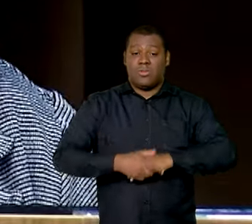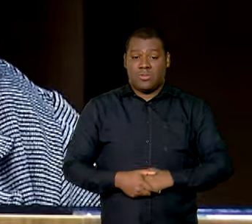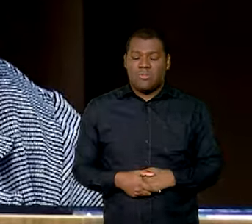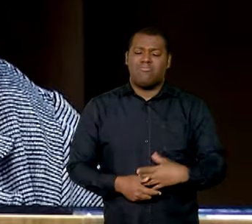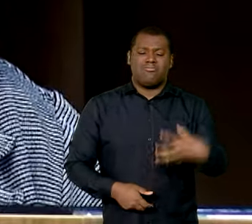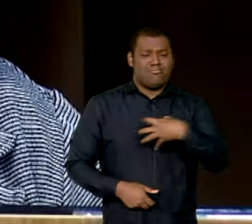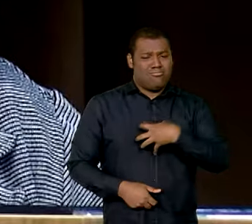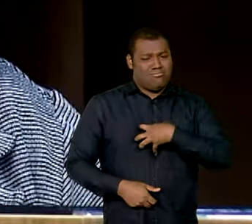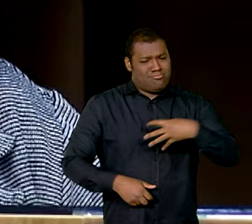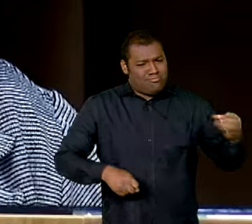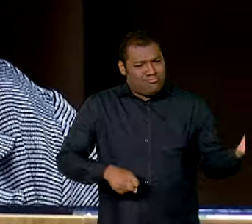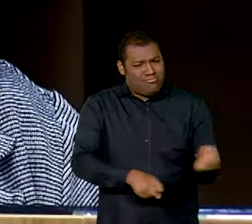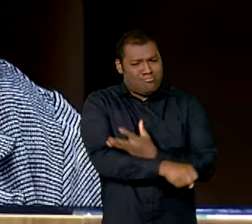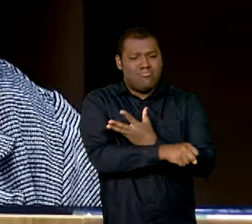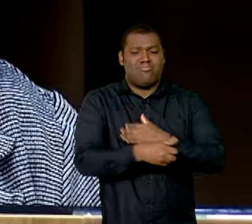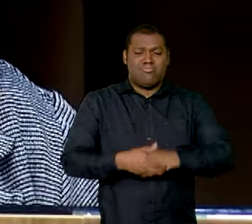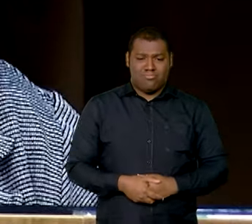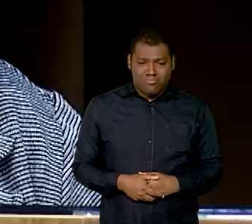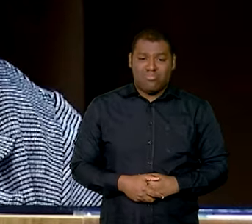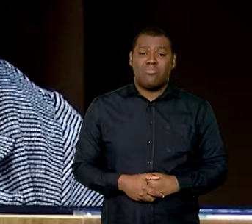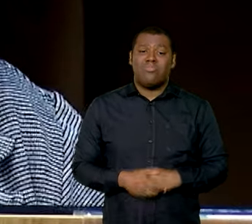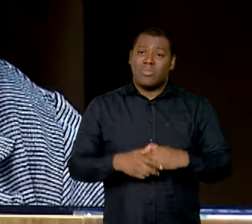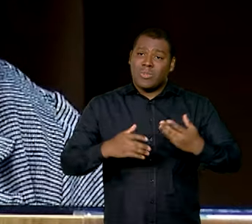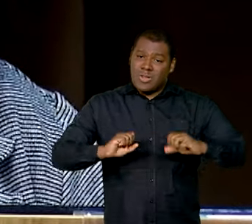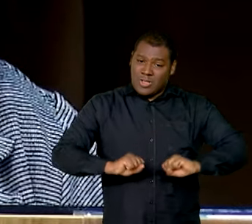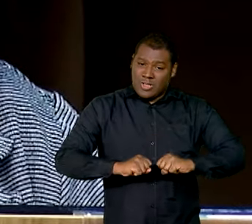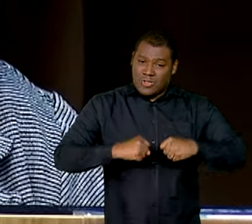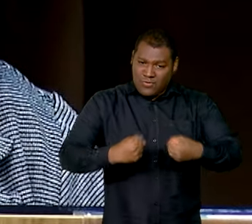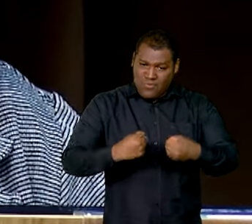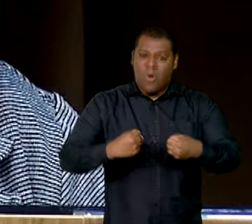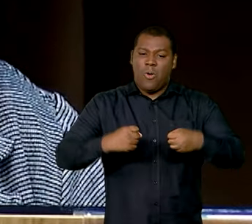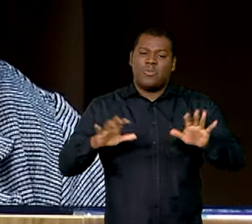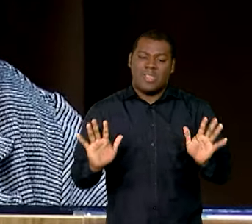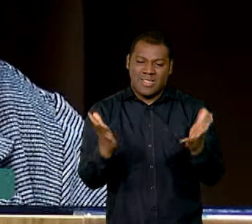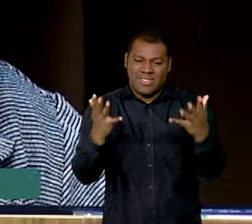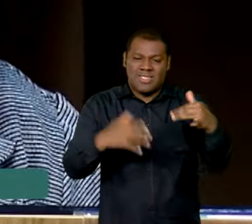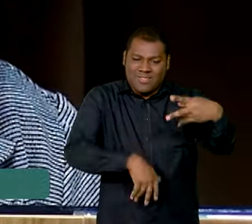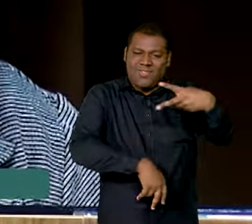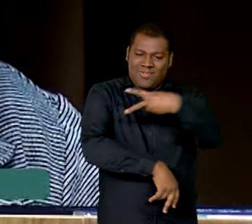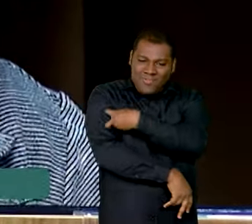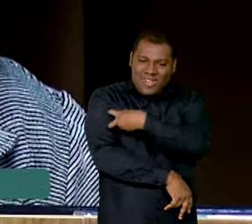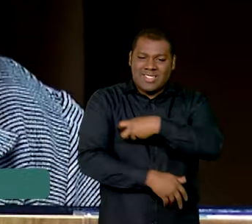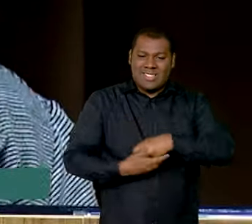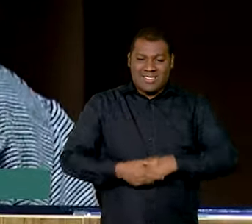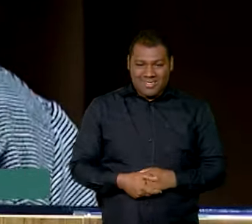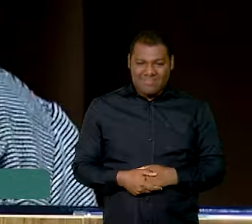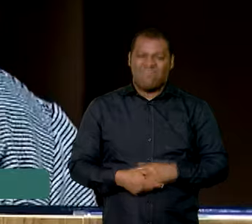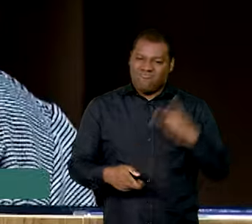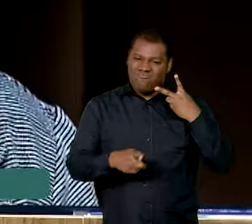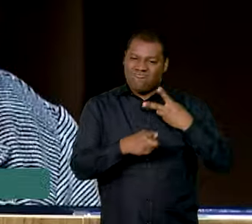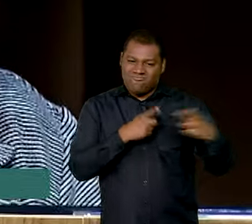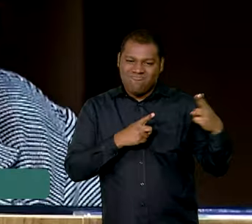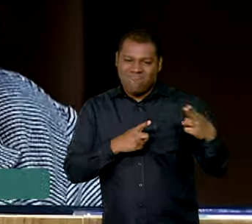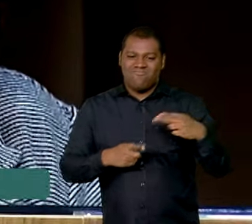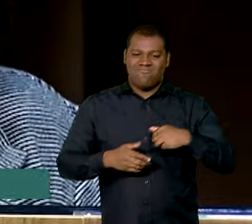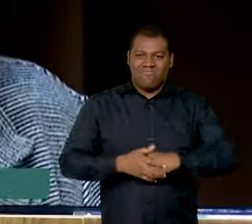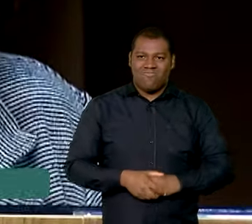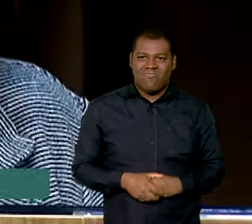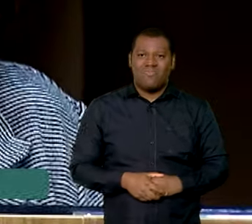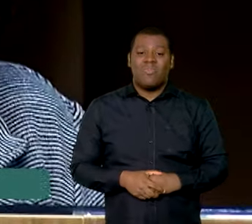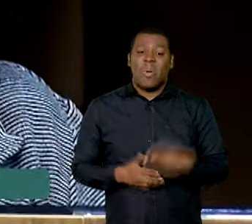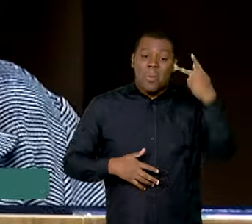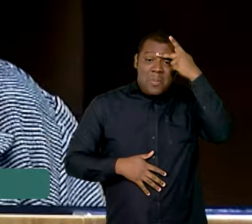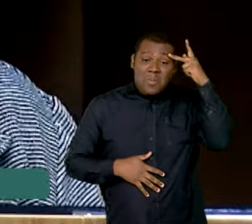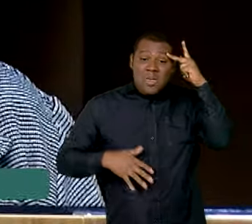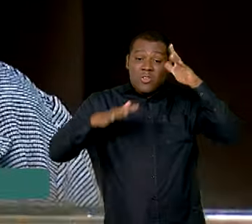emocionada, que o Movimento Nacional pela Vacinação venceu. Ou seja, todos